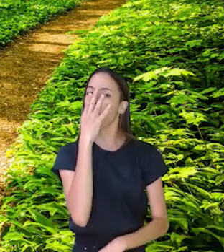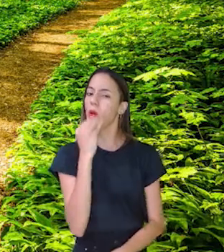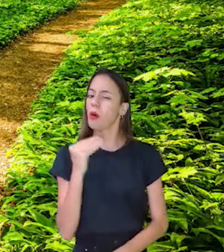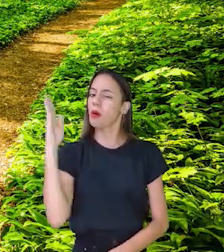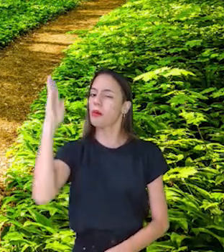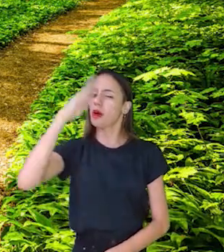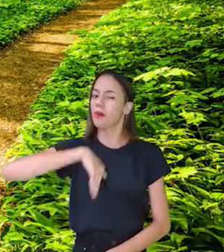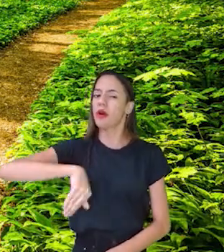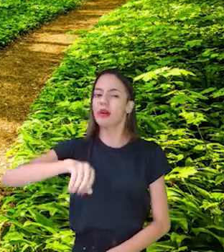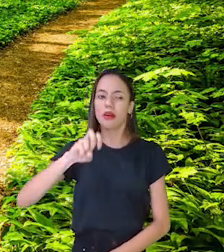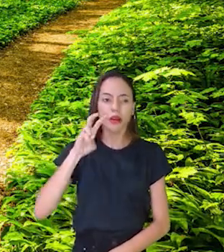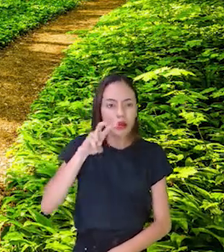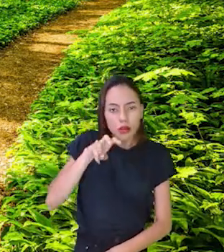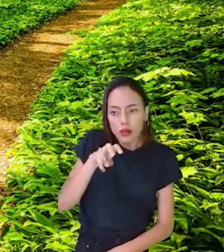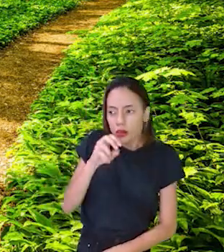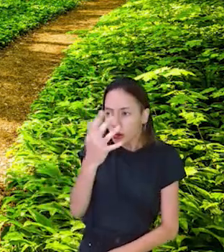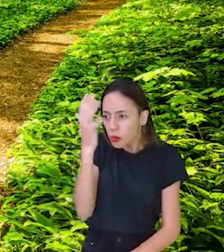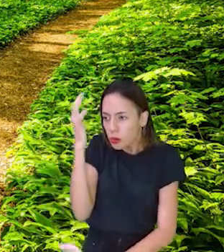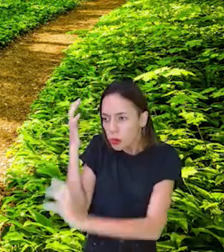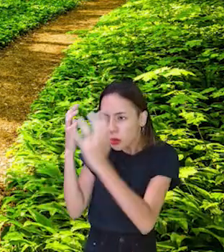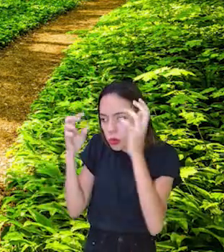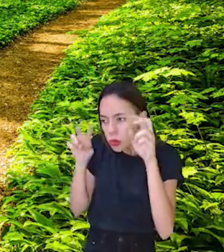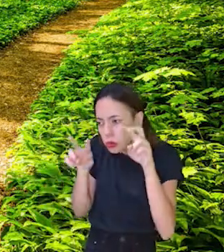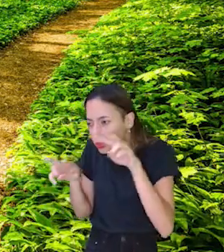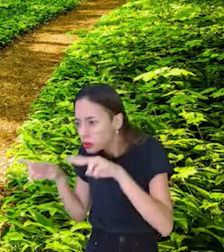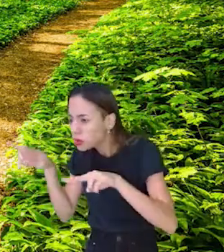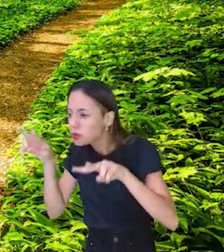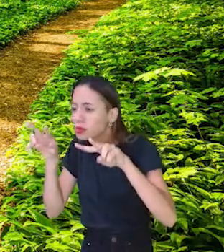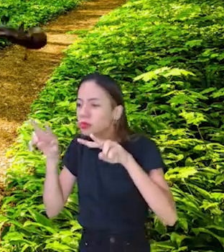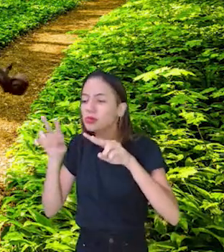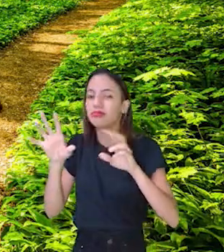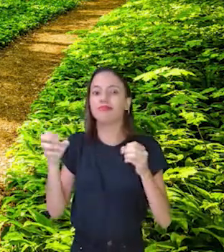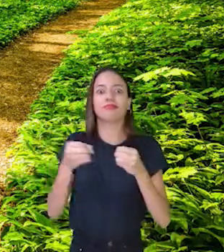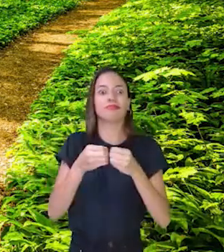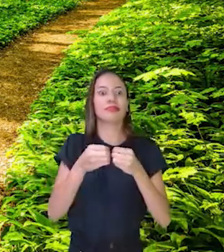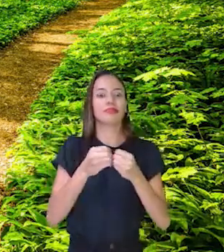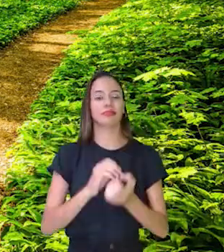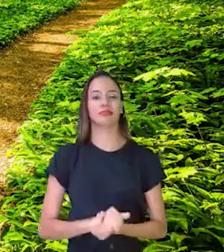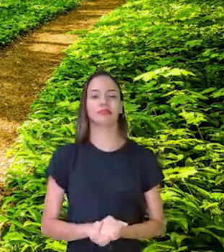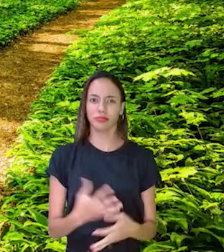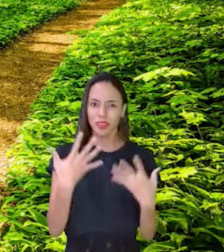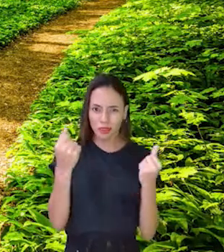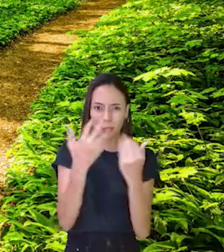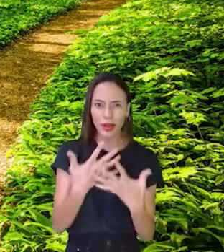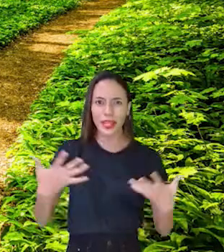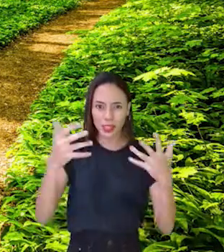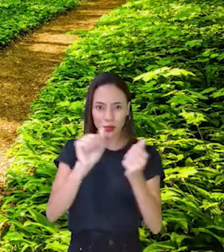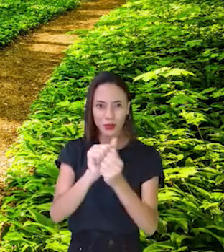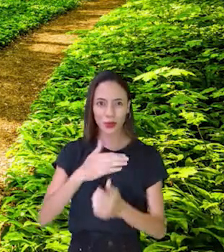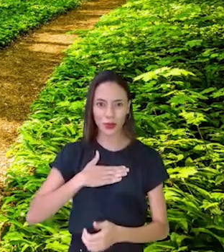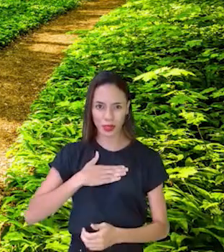mal está aqui por perto Vamos cantar comigo aí em casa?